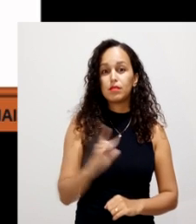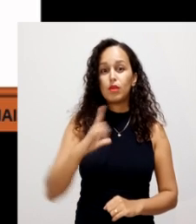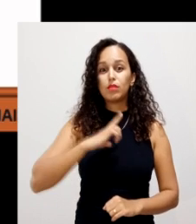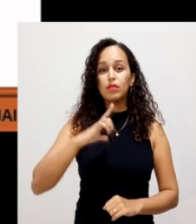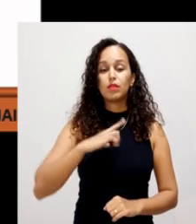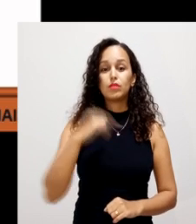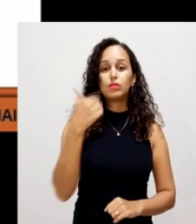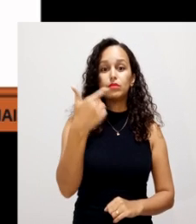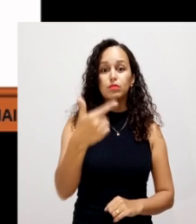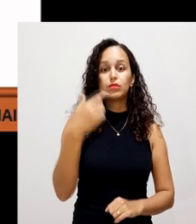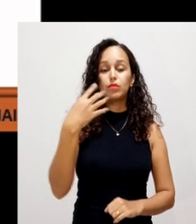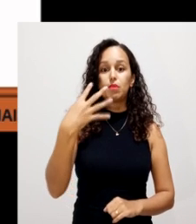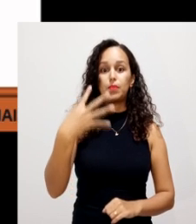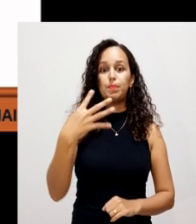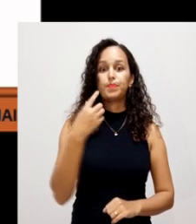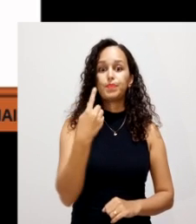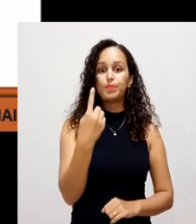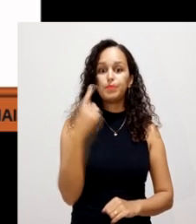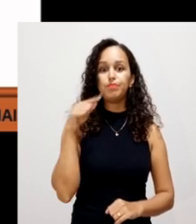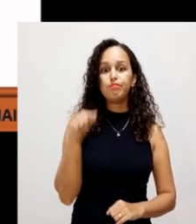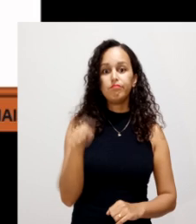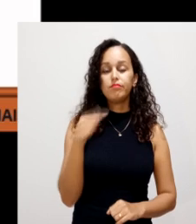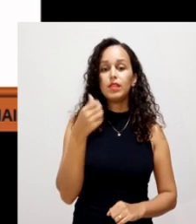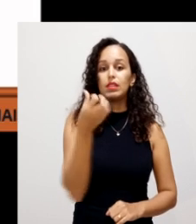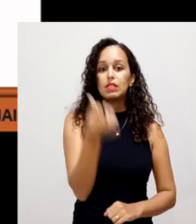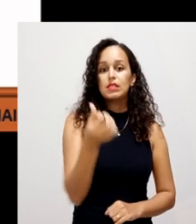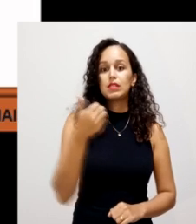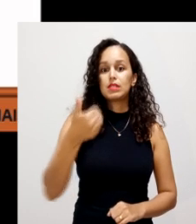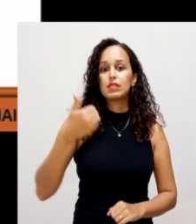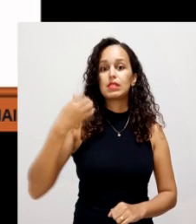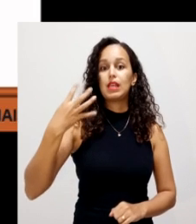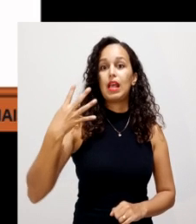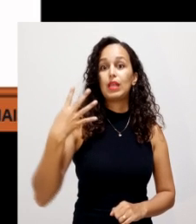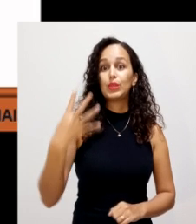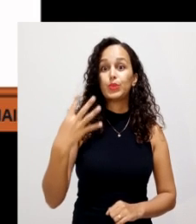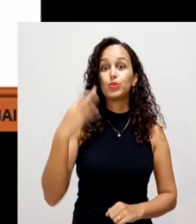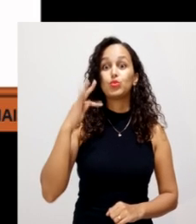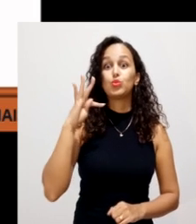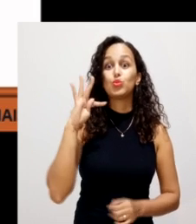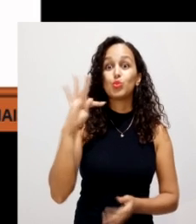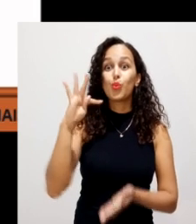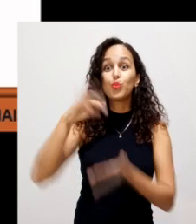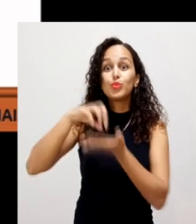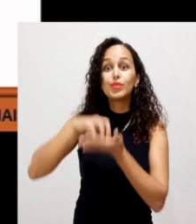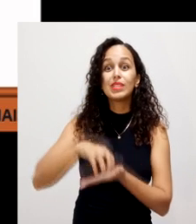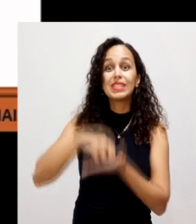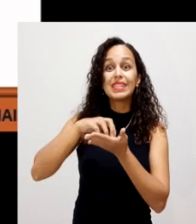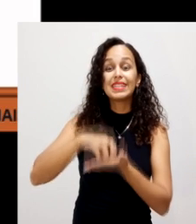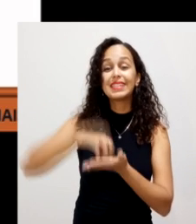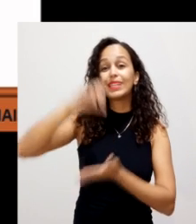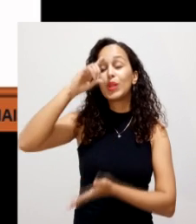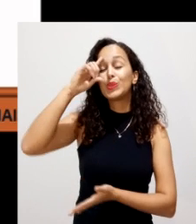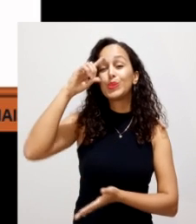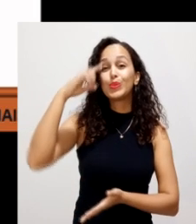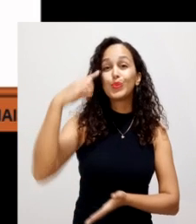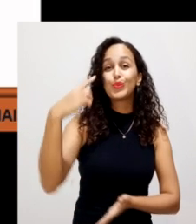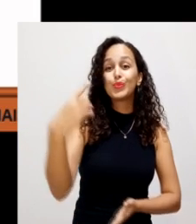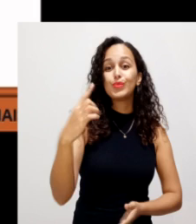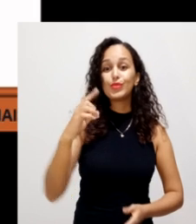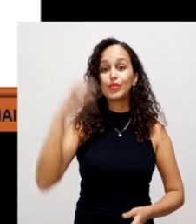241.614 toneladas de resíduos por dia. Nós somos o quarto país que mais produz